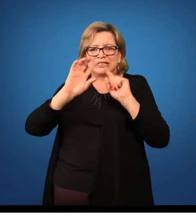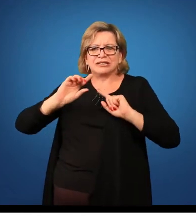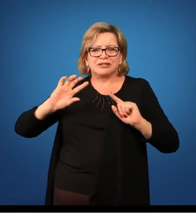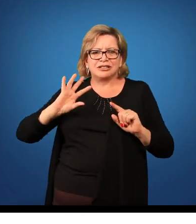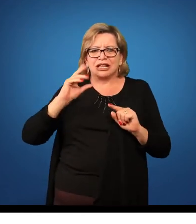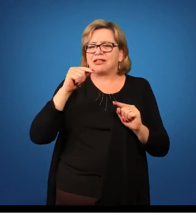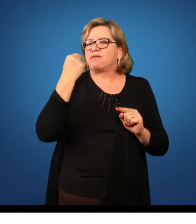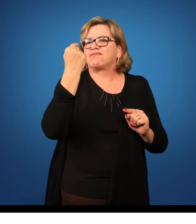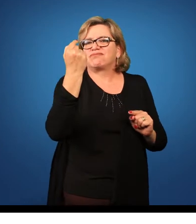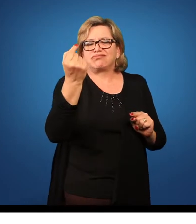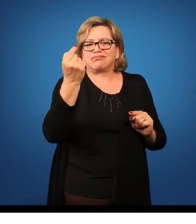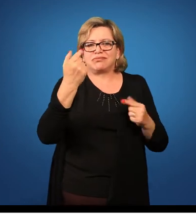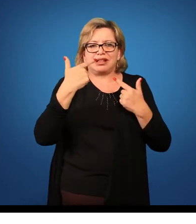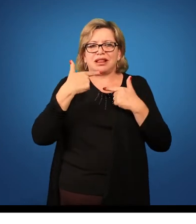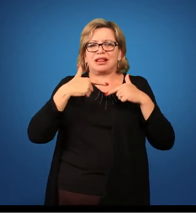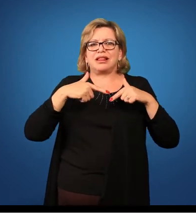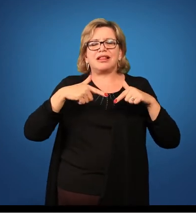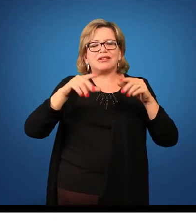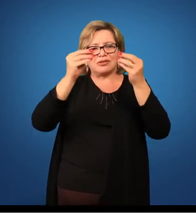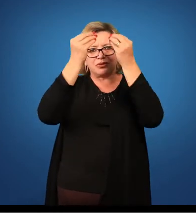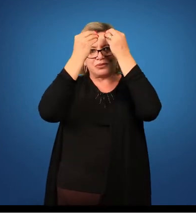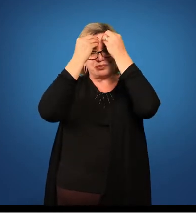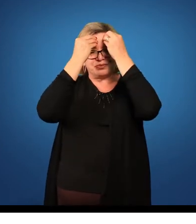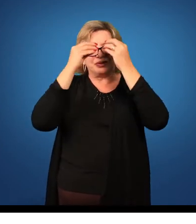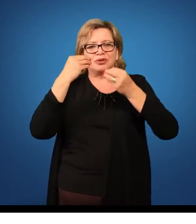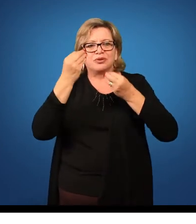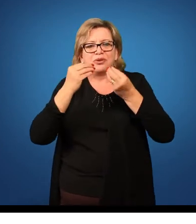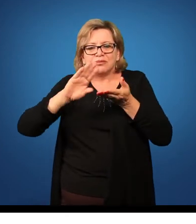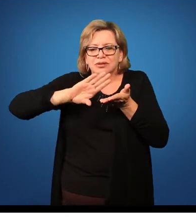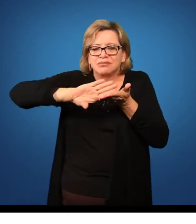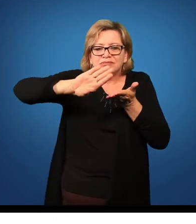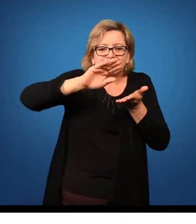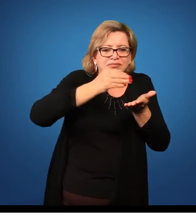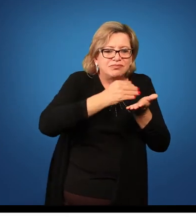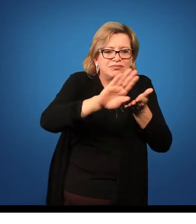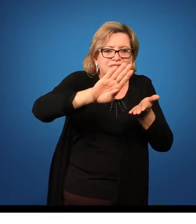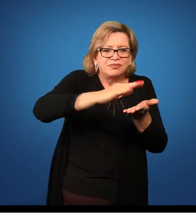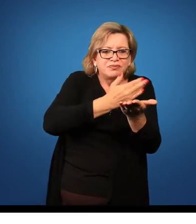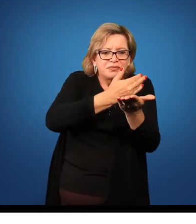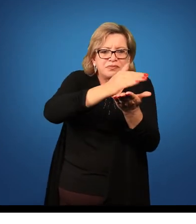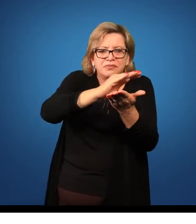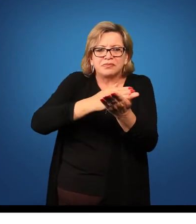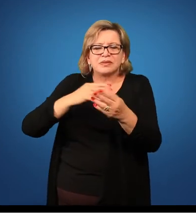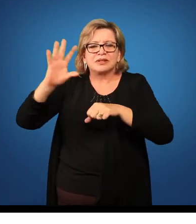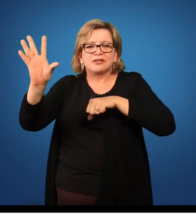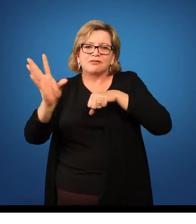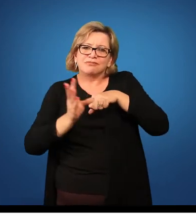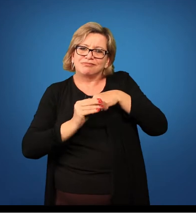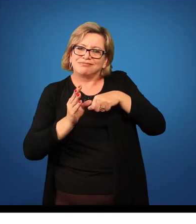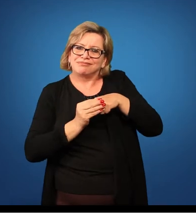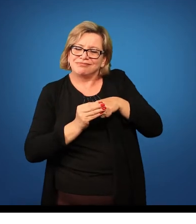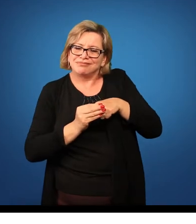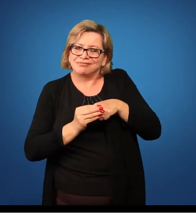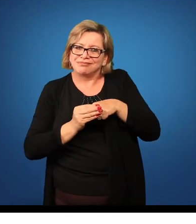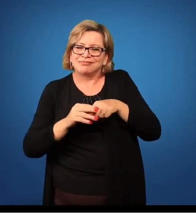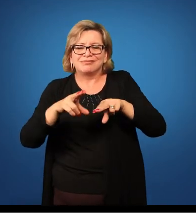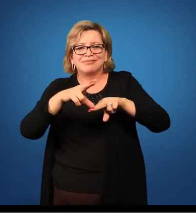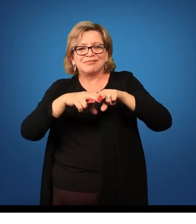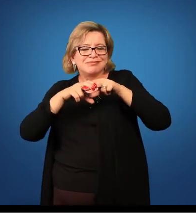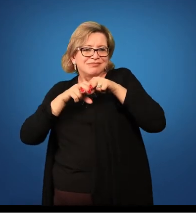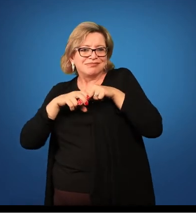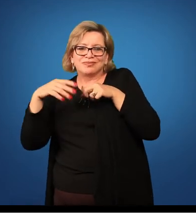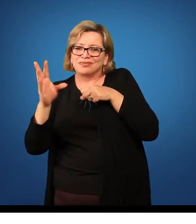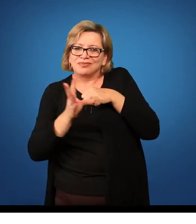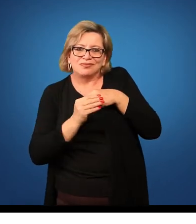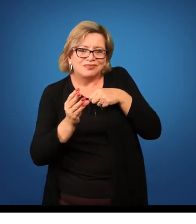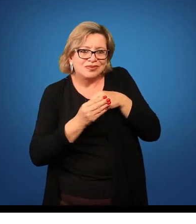só linguagem. Então, como a gente pode isolar o conhecimento? Então, o conhecimento não deve ser isolado, ele deve se